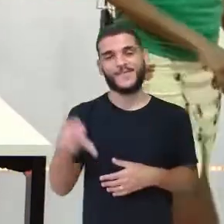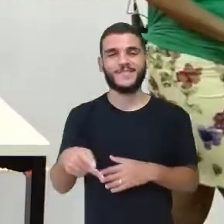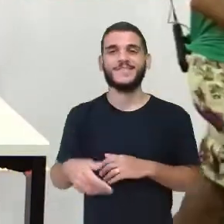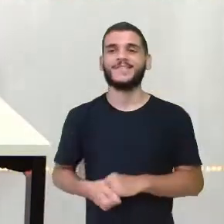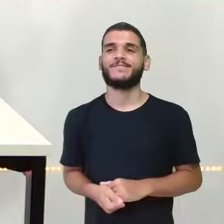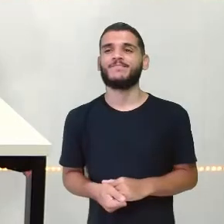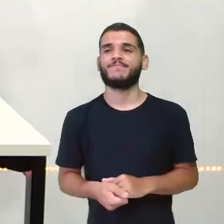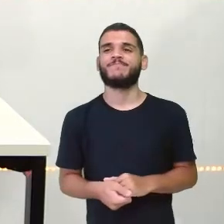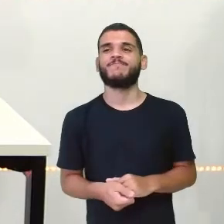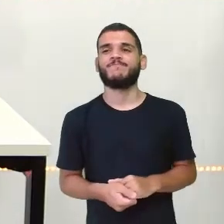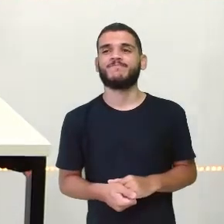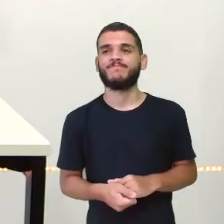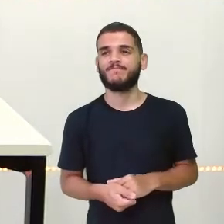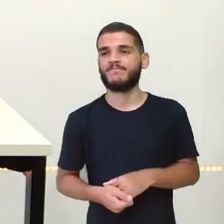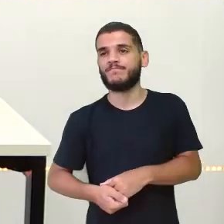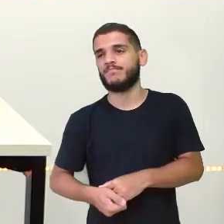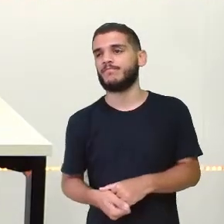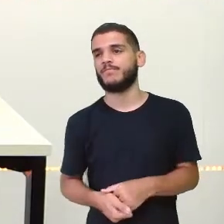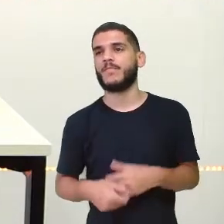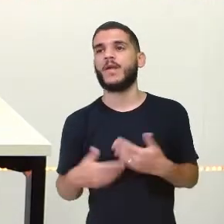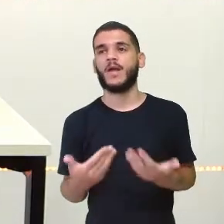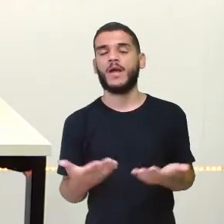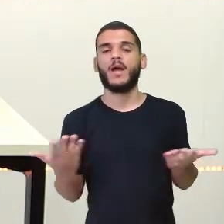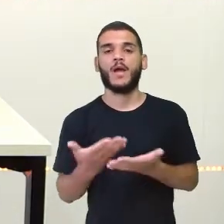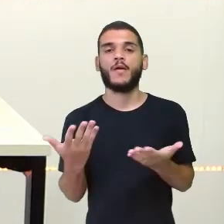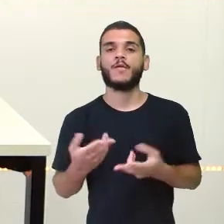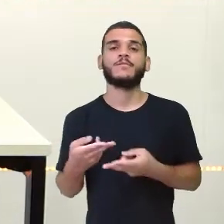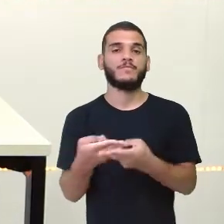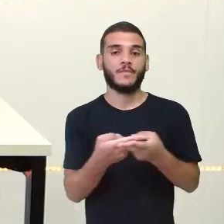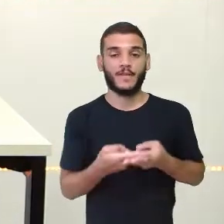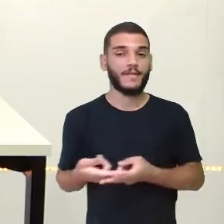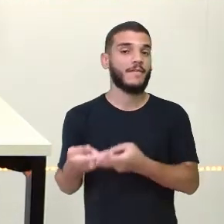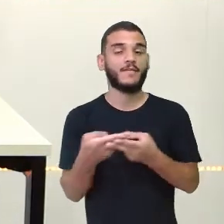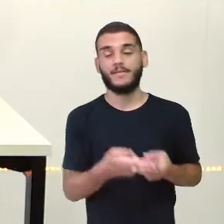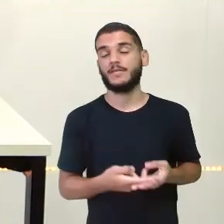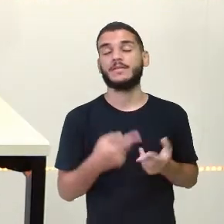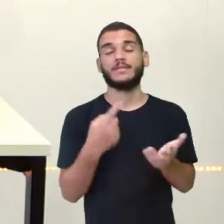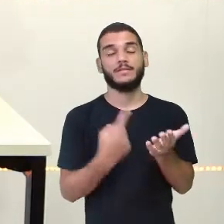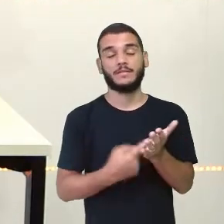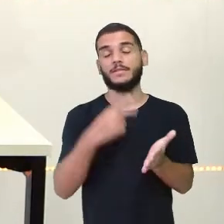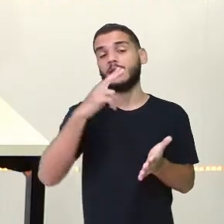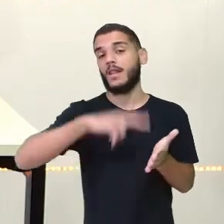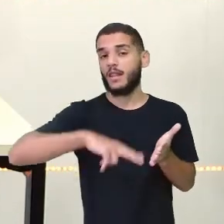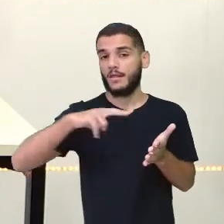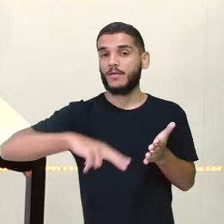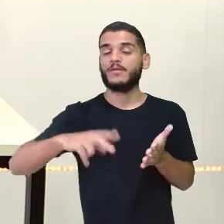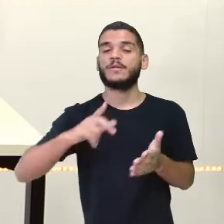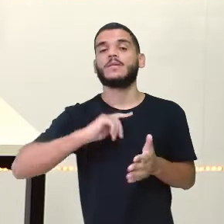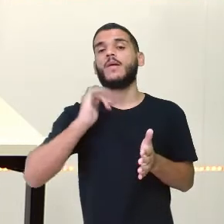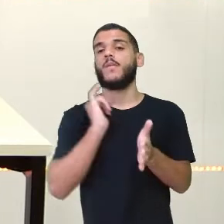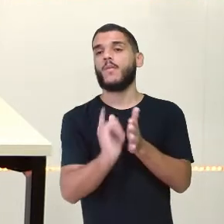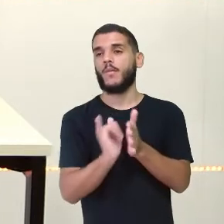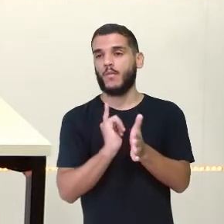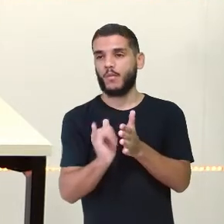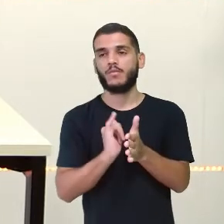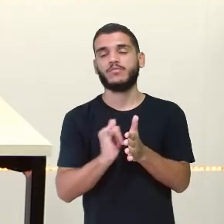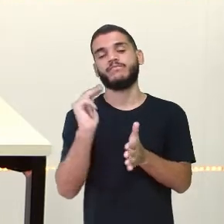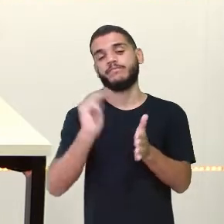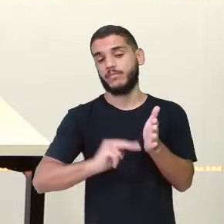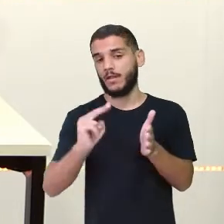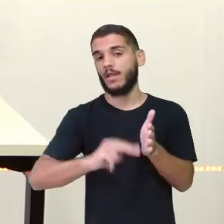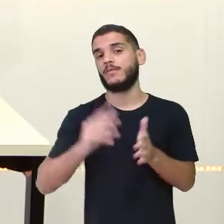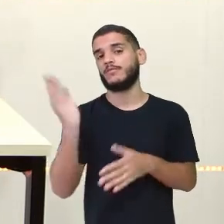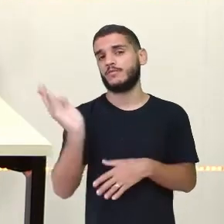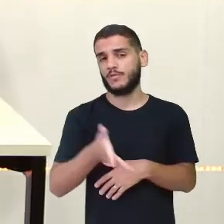Olha aí, agora vamos revisar Nossa agenda de leitura Porque a gente fez os contos Lê os contos